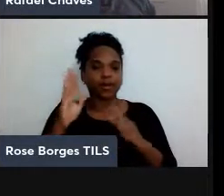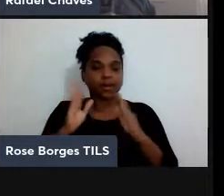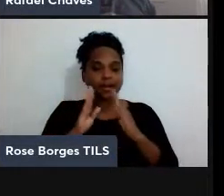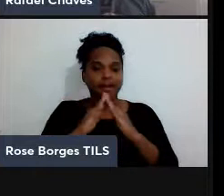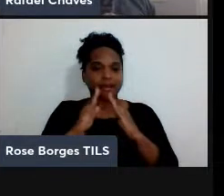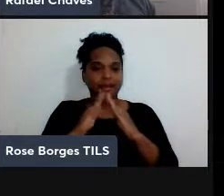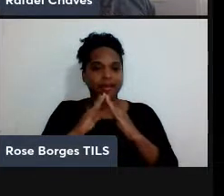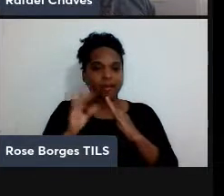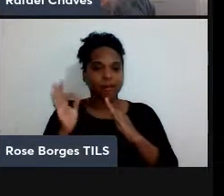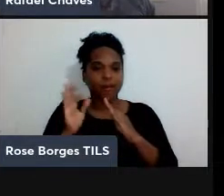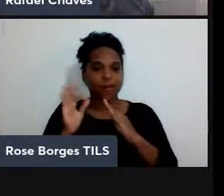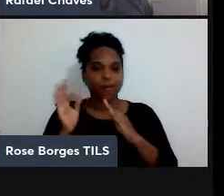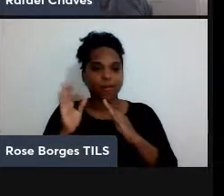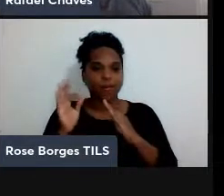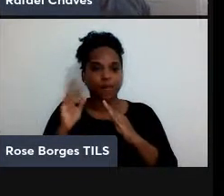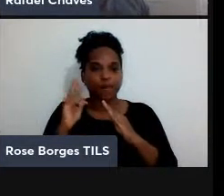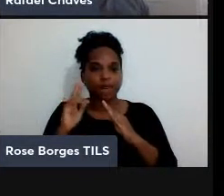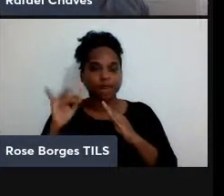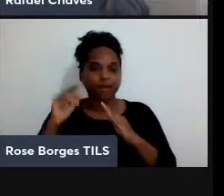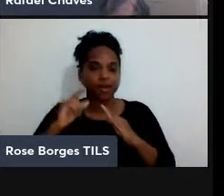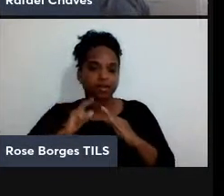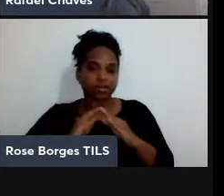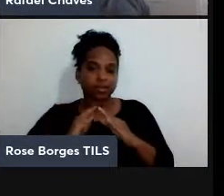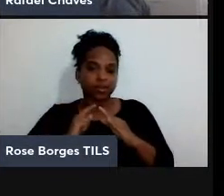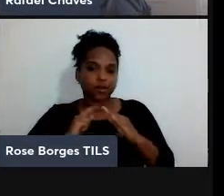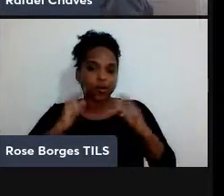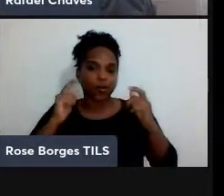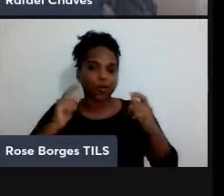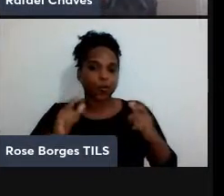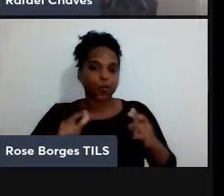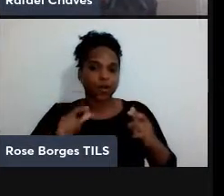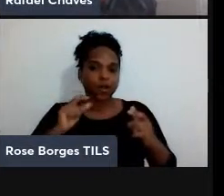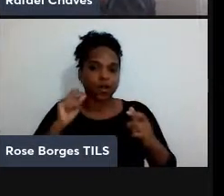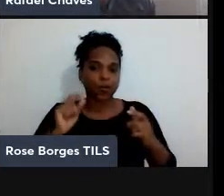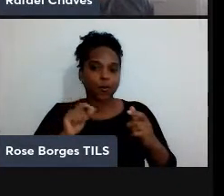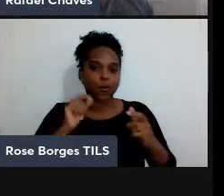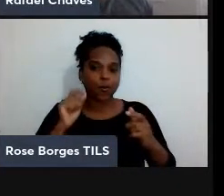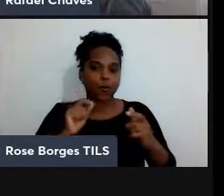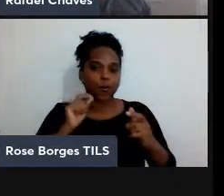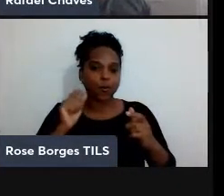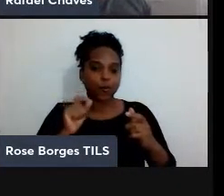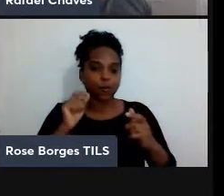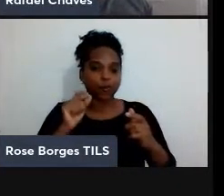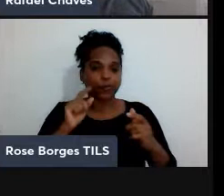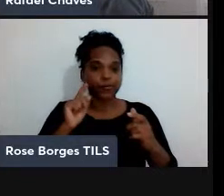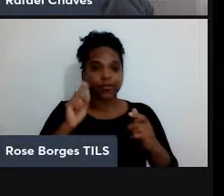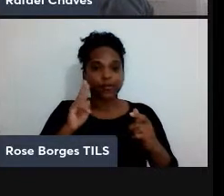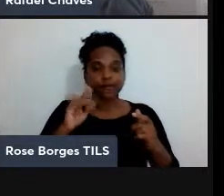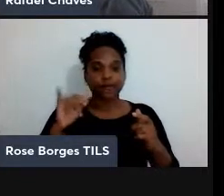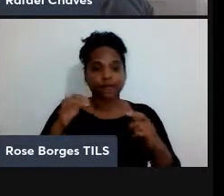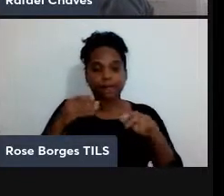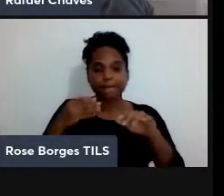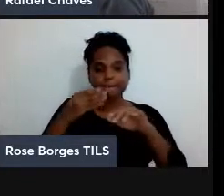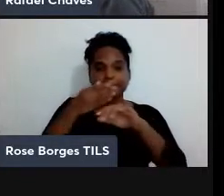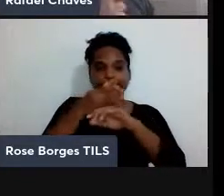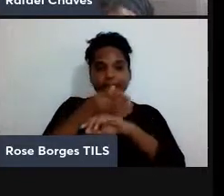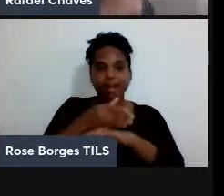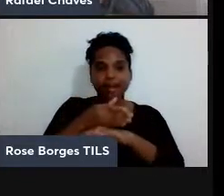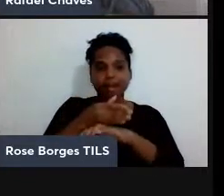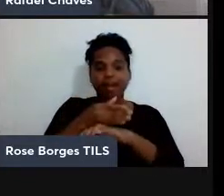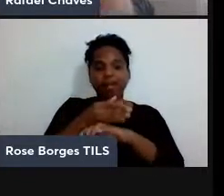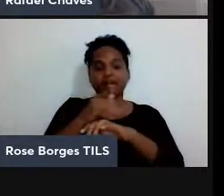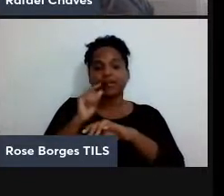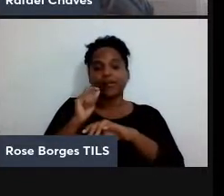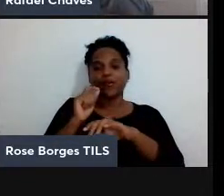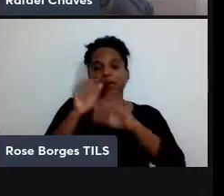sofisticadas num certo ponto central, e a gente vai acessar essas máquinas, já é o que acontece hoje em dia, pela nuvem. Mas